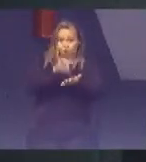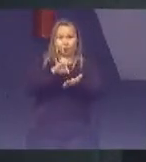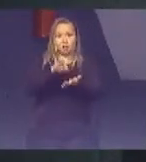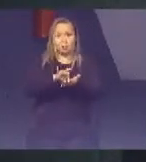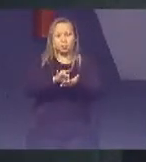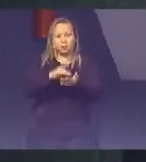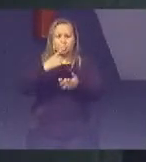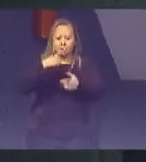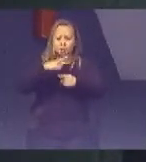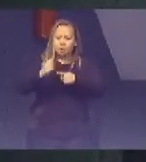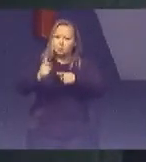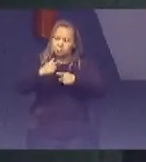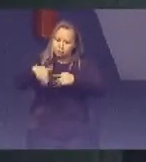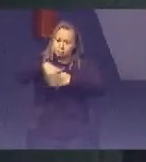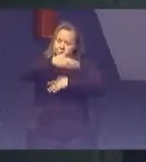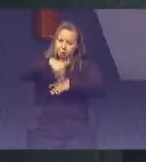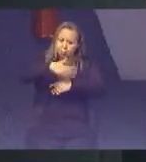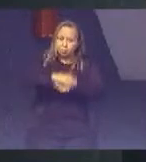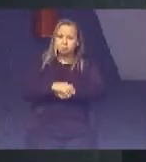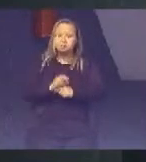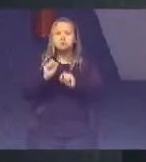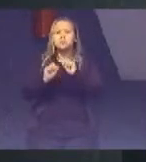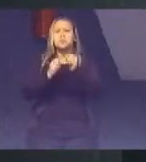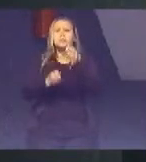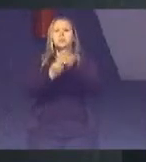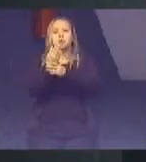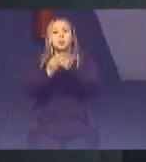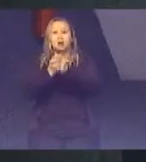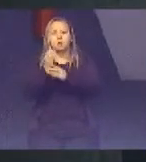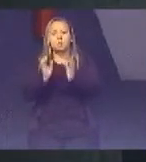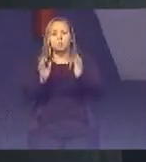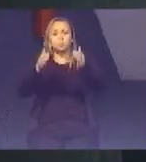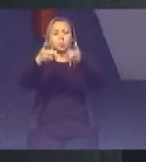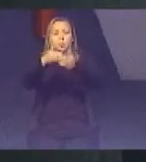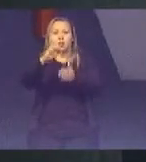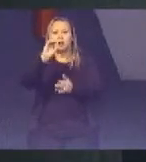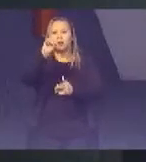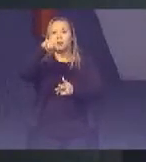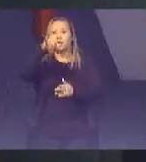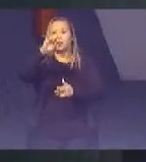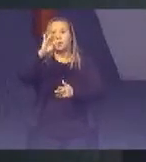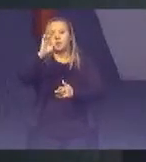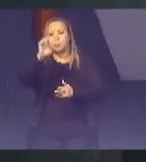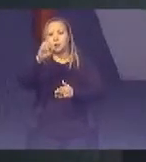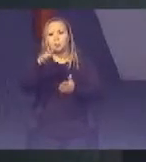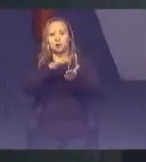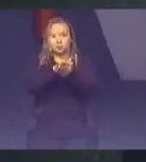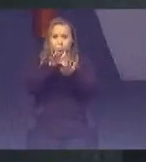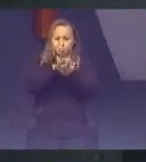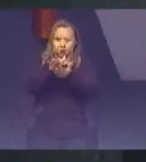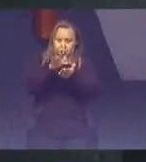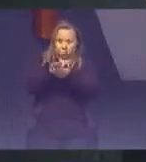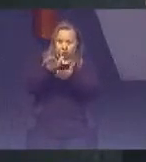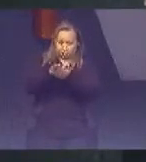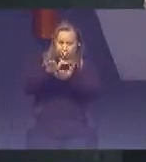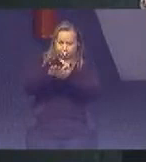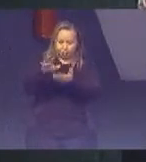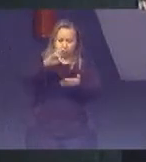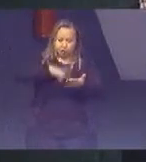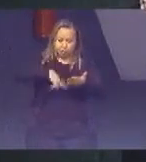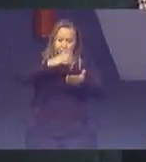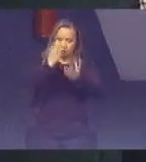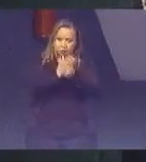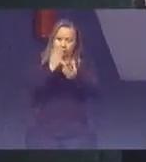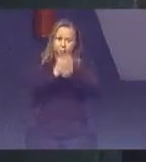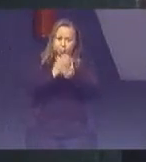O que foi produzido Pelo comitê Nós indexamos As tabelas processuais Unificadas Com